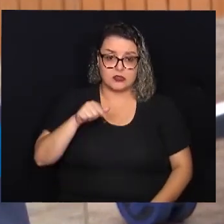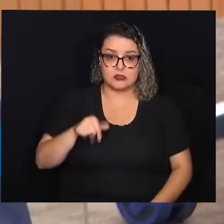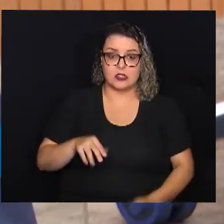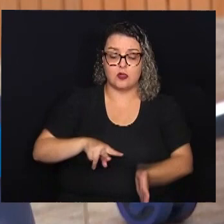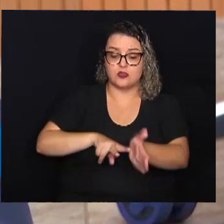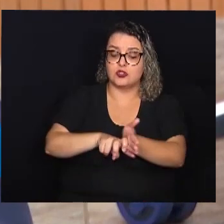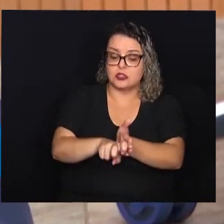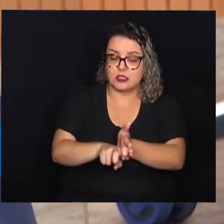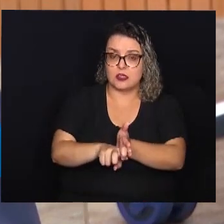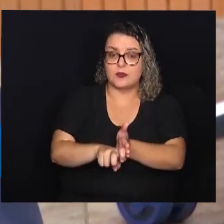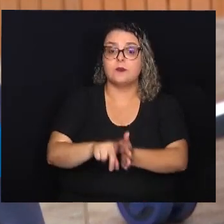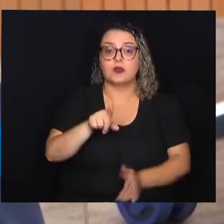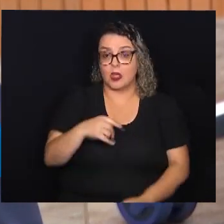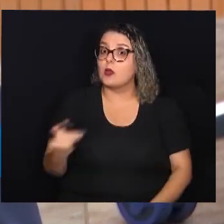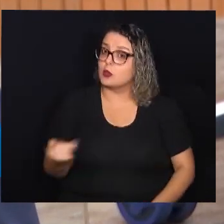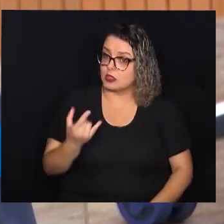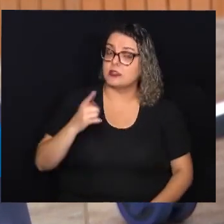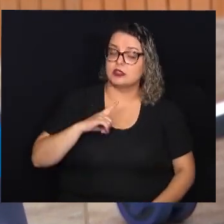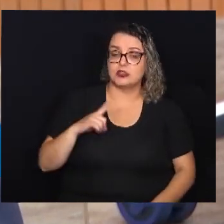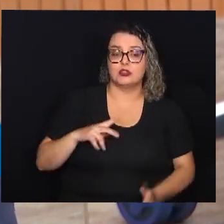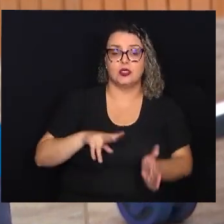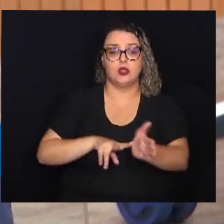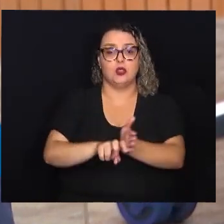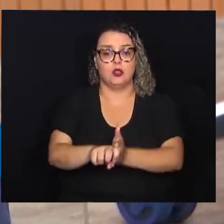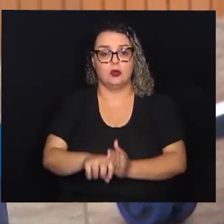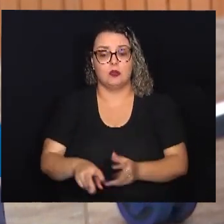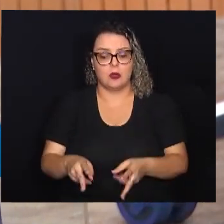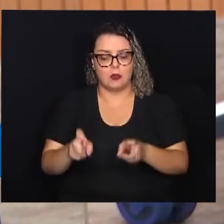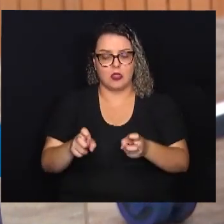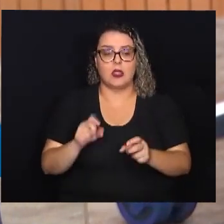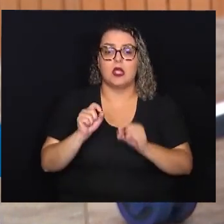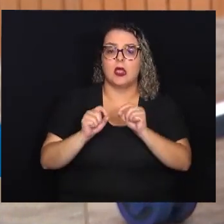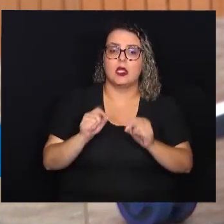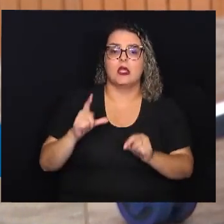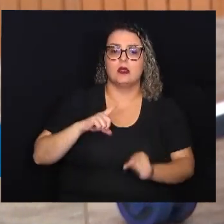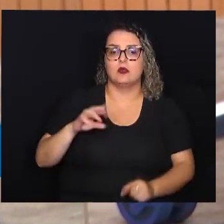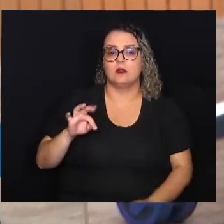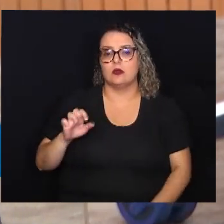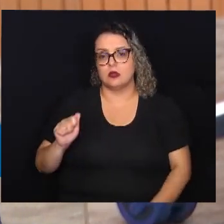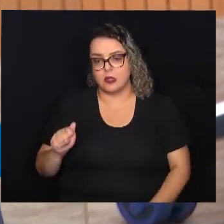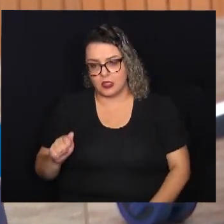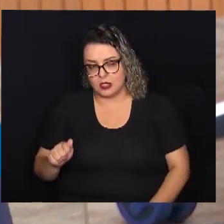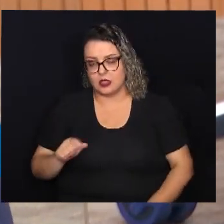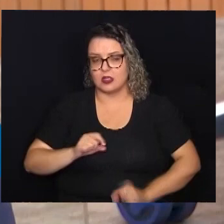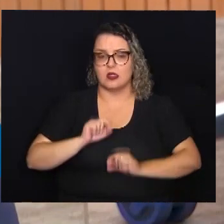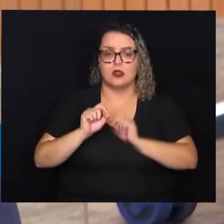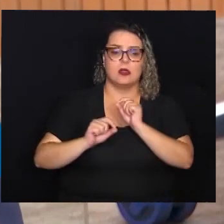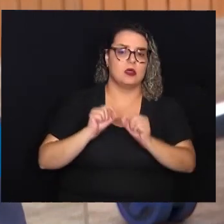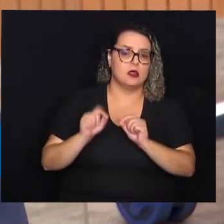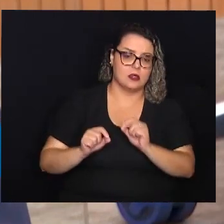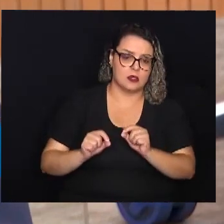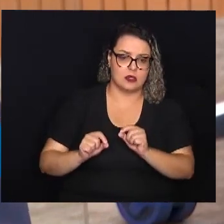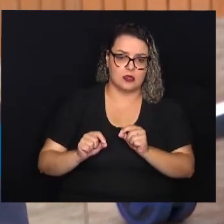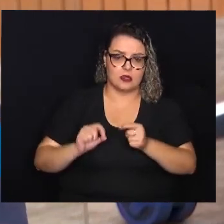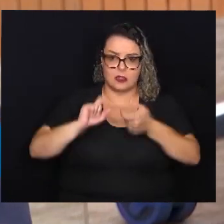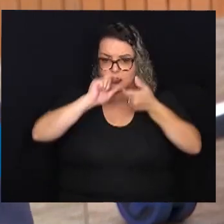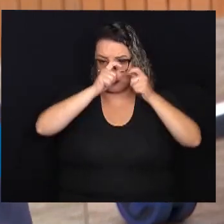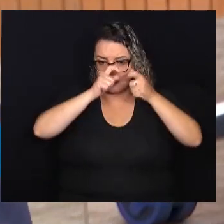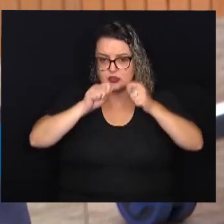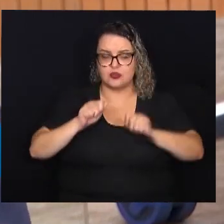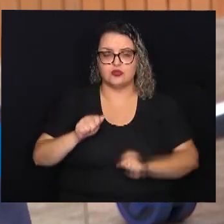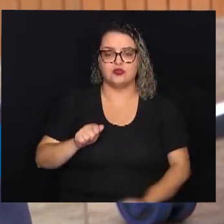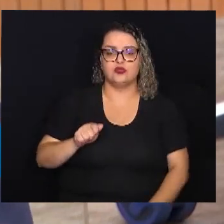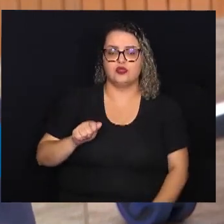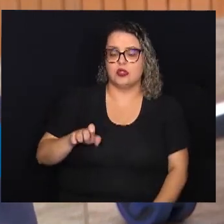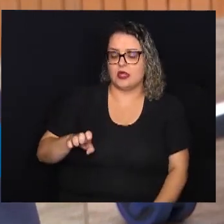mas é a questão do diagnóstico. É muito importante ter o diagnóstico para detectar quem tem o TA, quem tem o transtorno